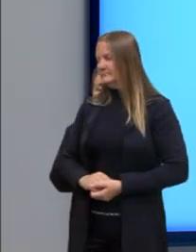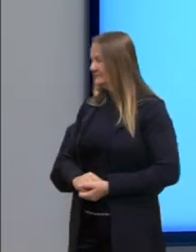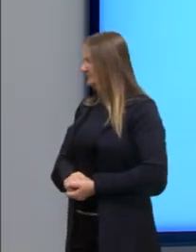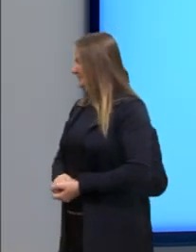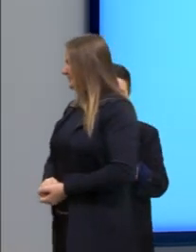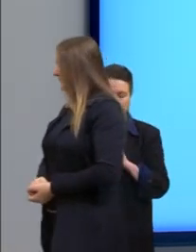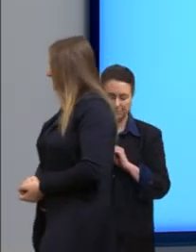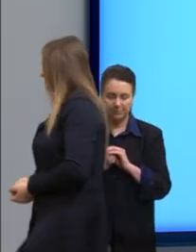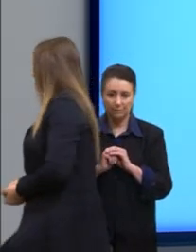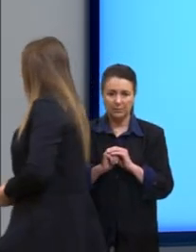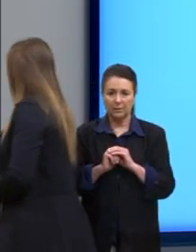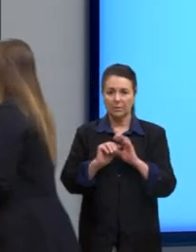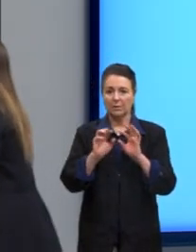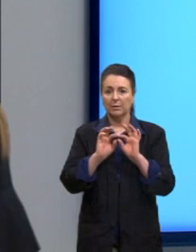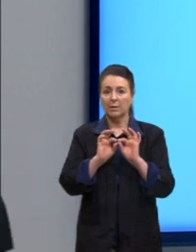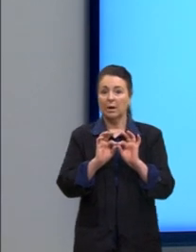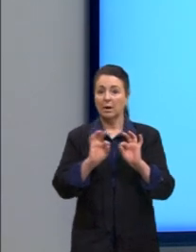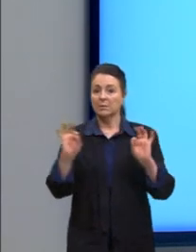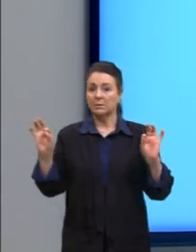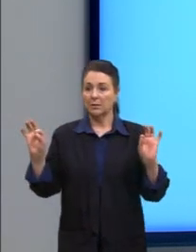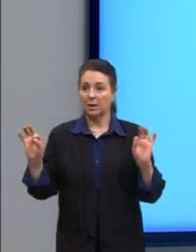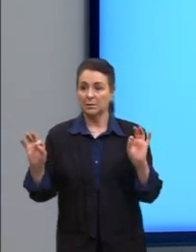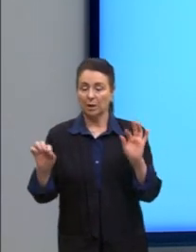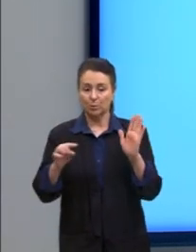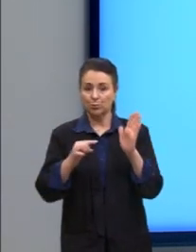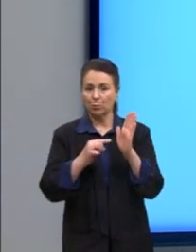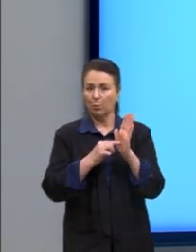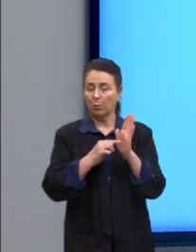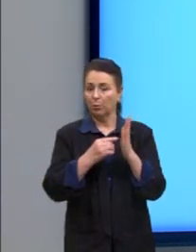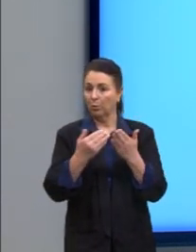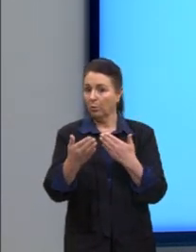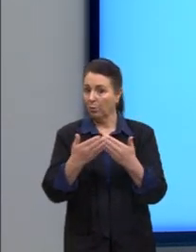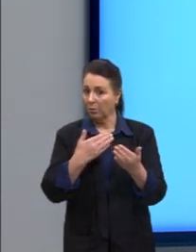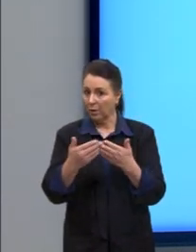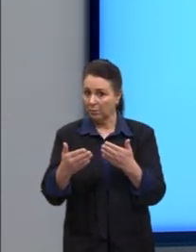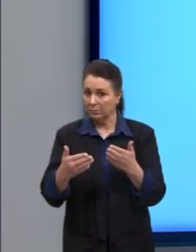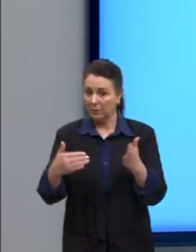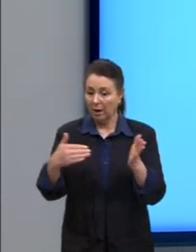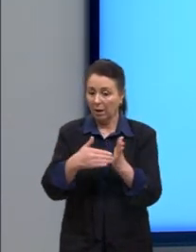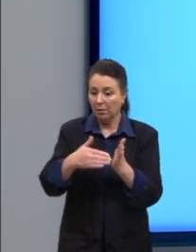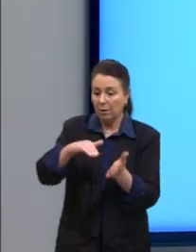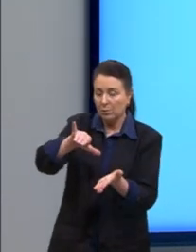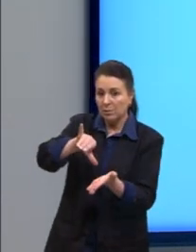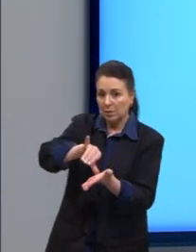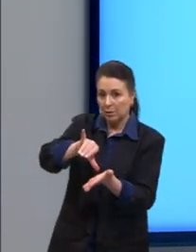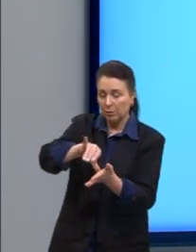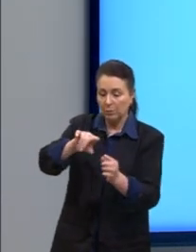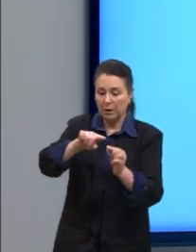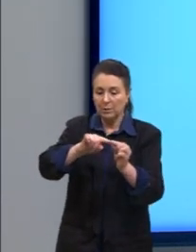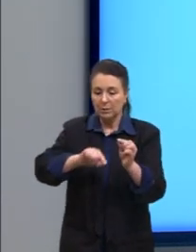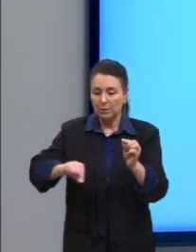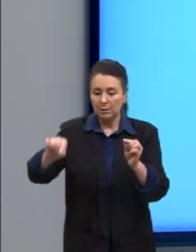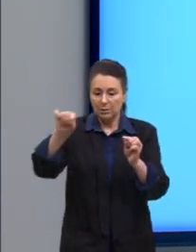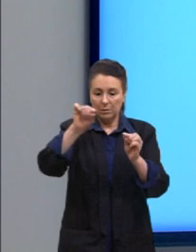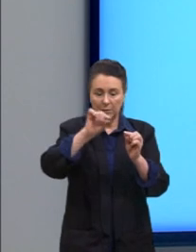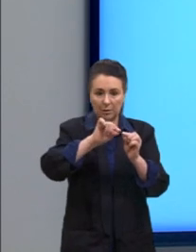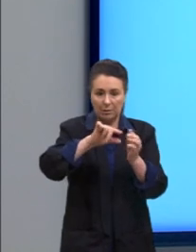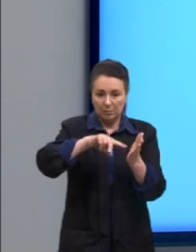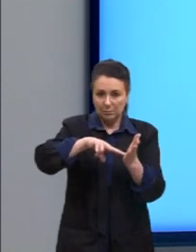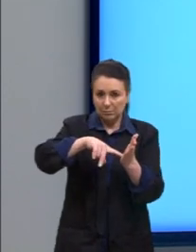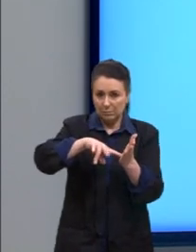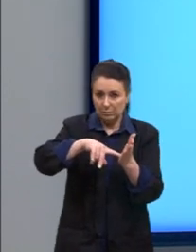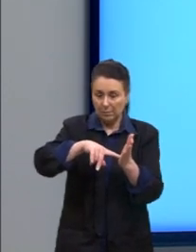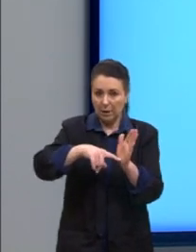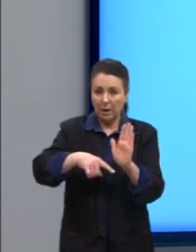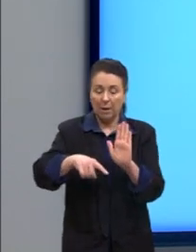Se, então, a distância de um ponto qualquer até o centro da circunferência, ele é menor do que o